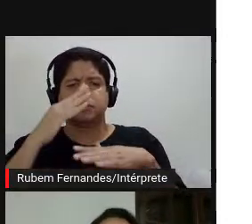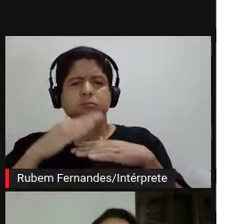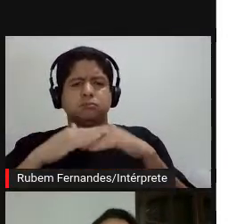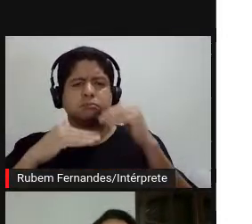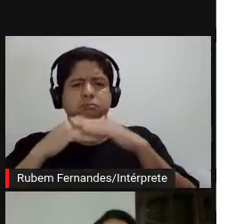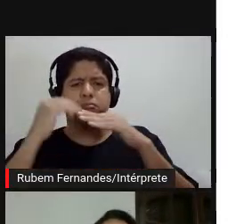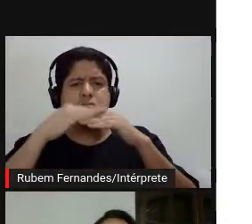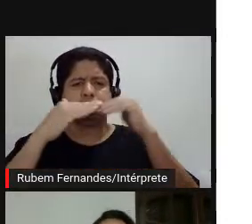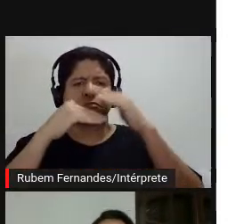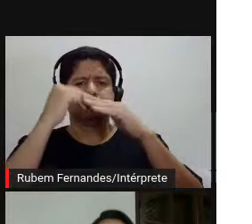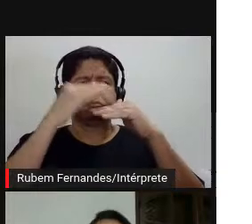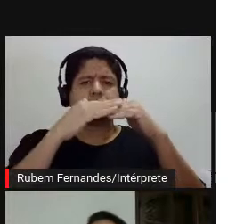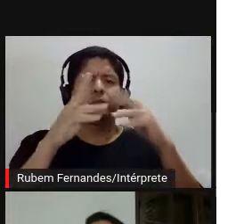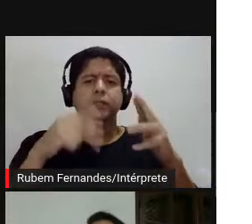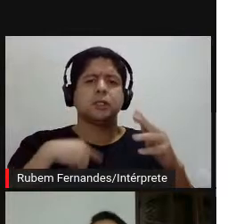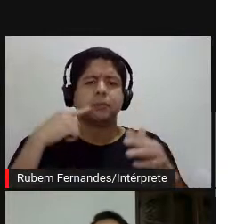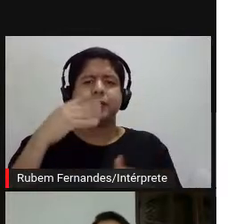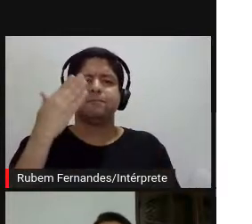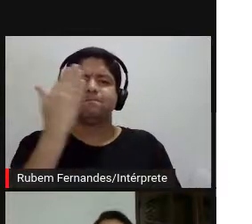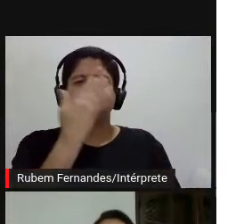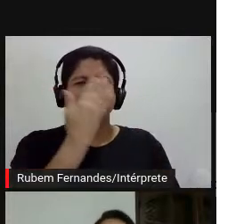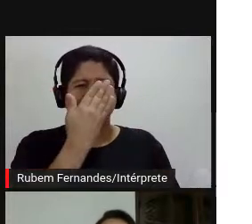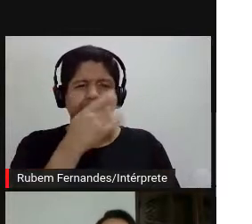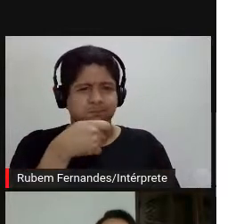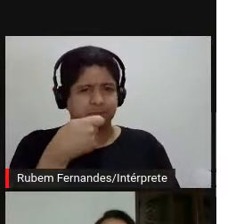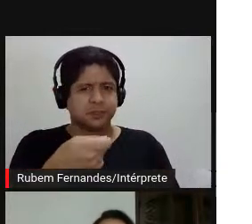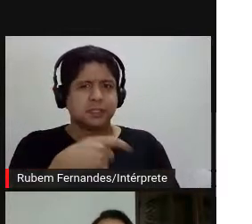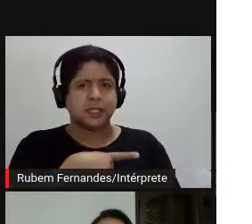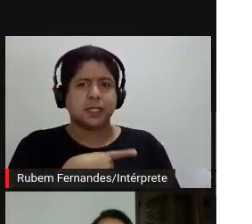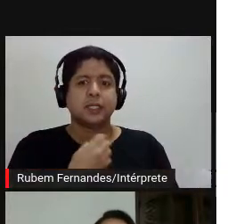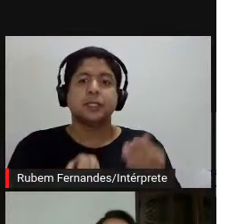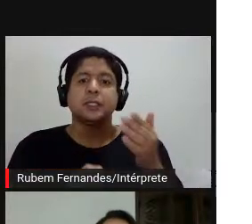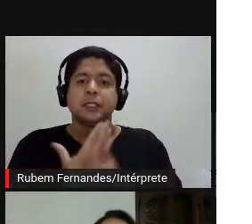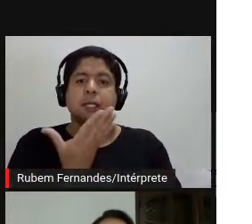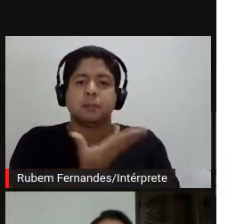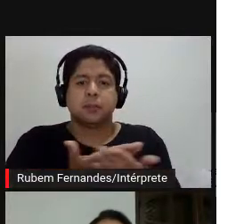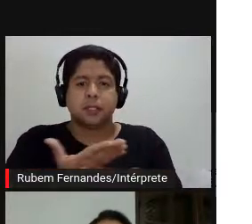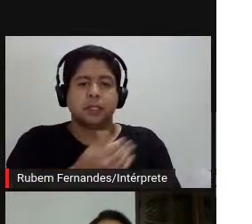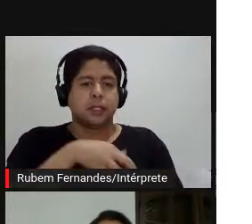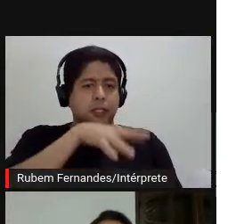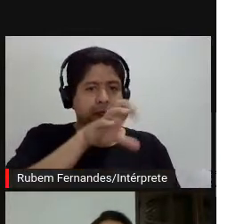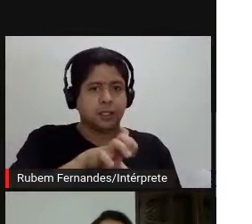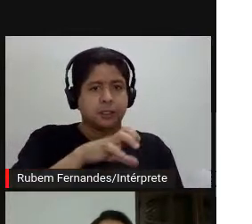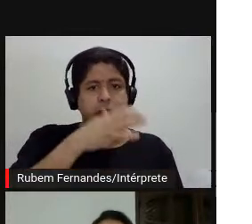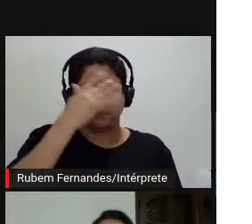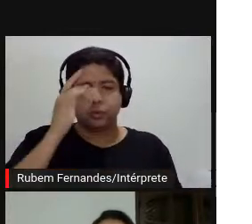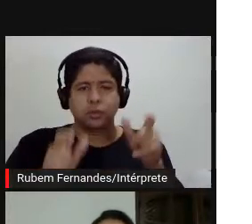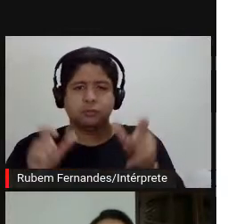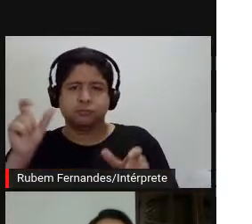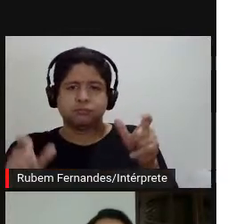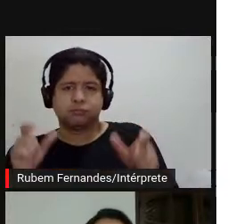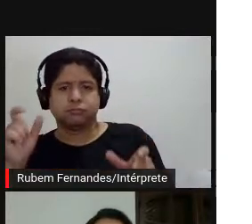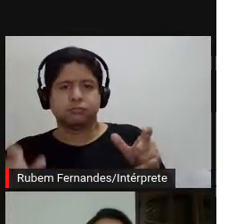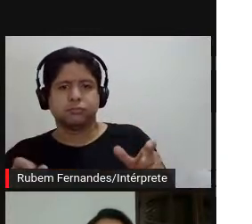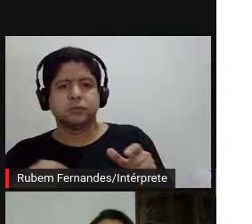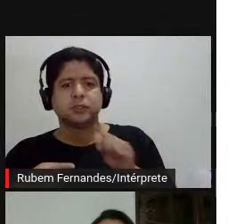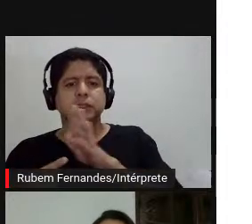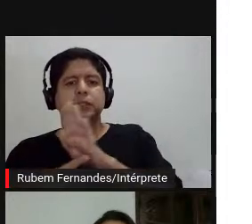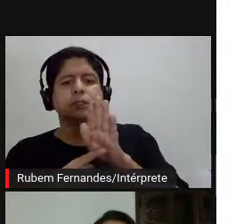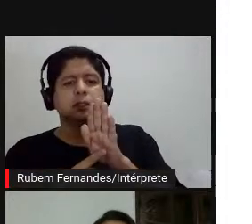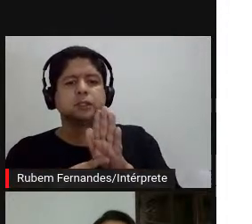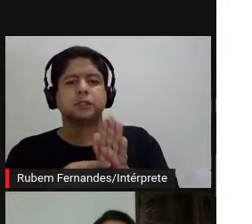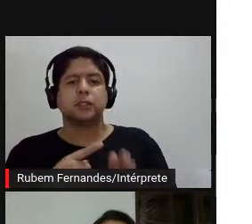coloco entre aspas aqui, invisíveis, que realizam essa mediação entre arte e públicos, né, eu coloquei aqui alguns